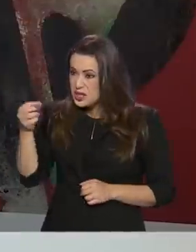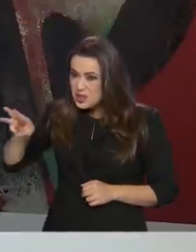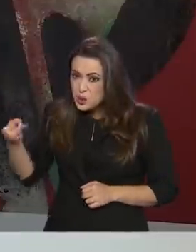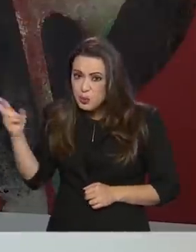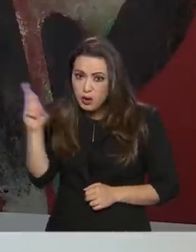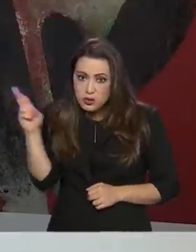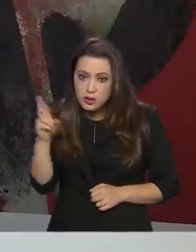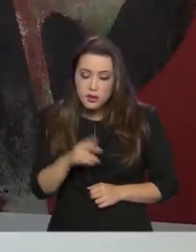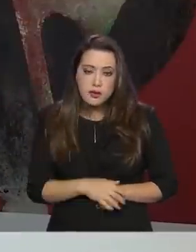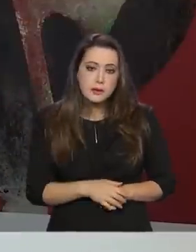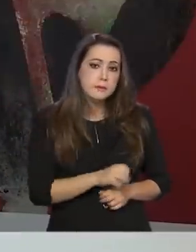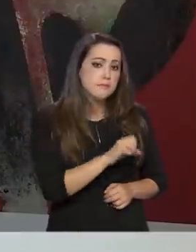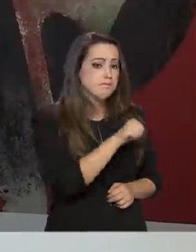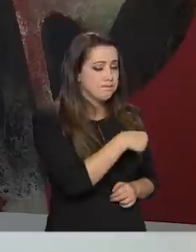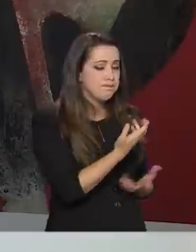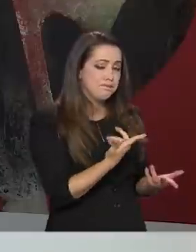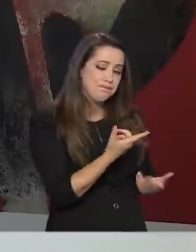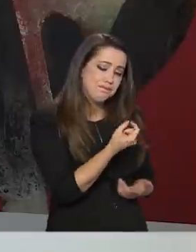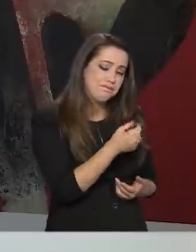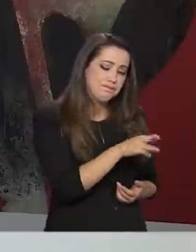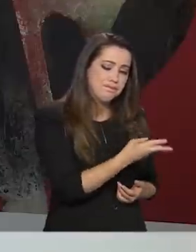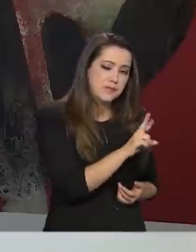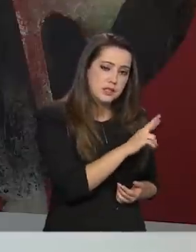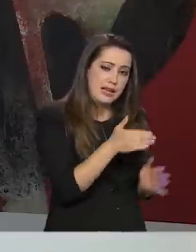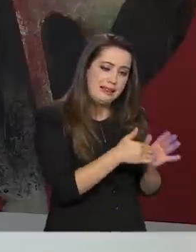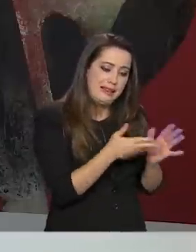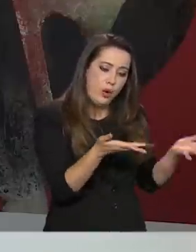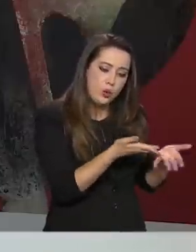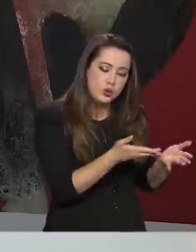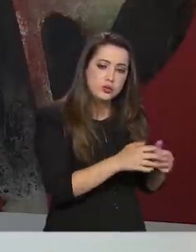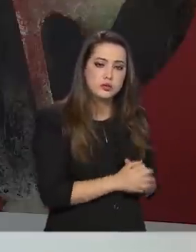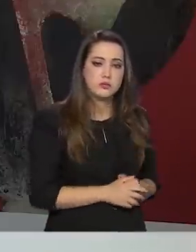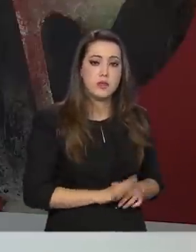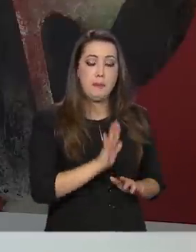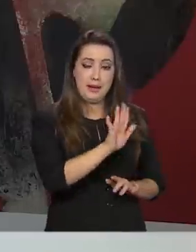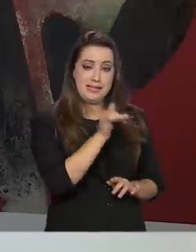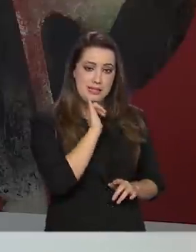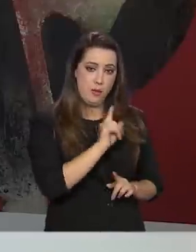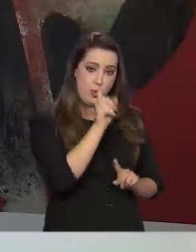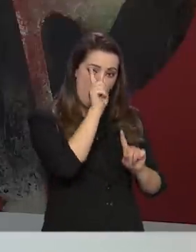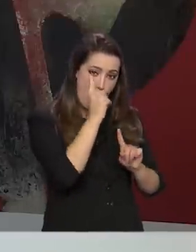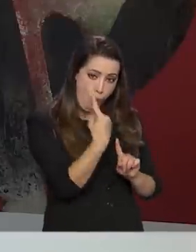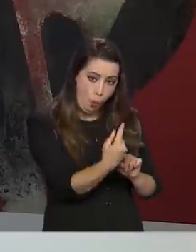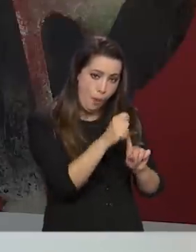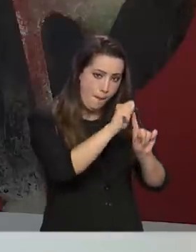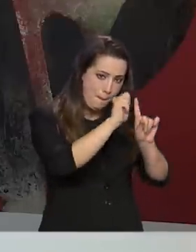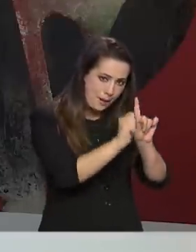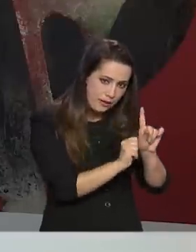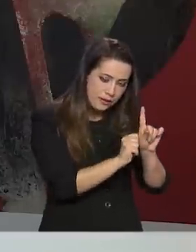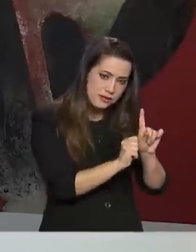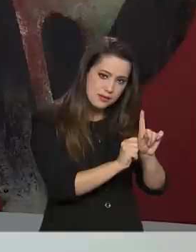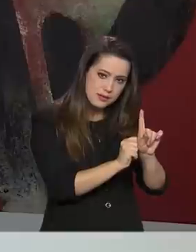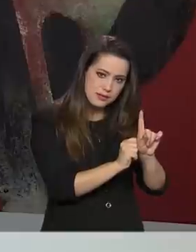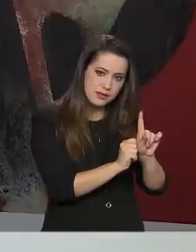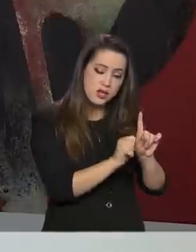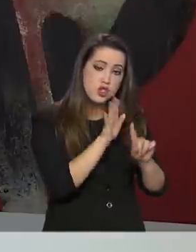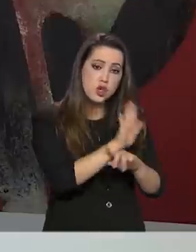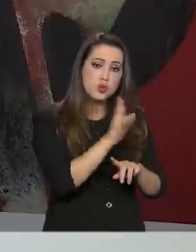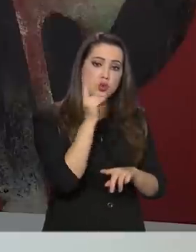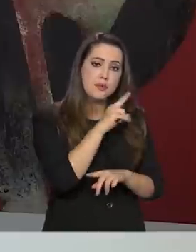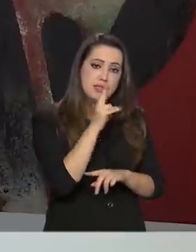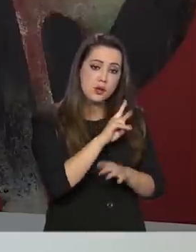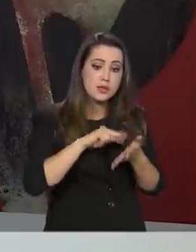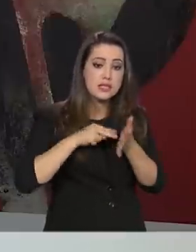dia a dia, à medida que as parcelas vêm sendo pagas. Mas um mês de auxílio emergencial corresponde a um ano do Bolsa Família.